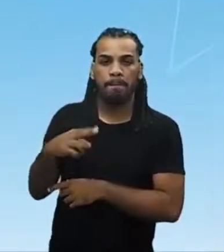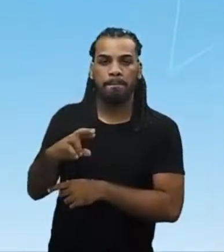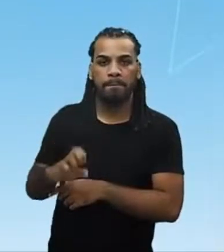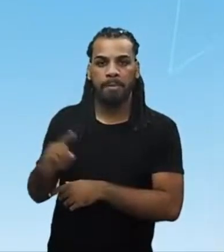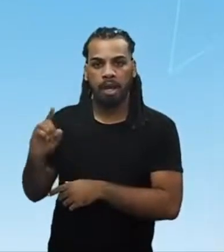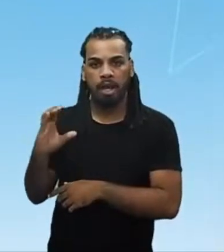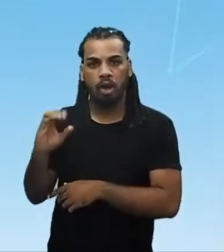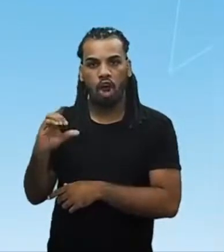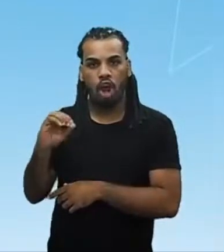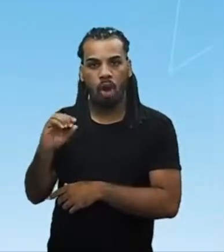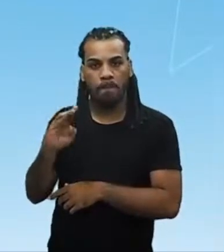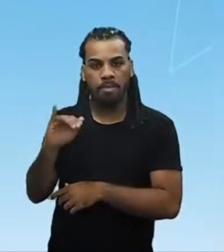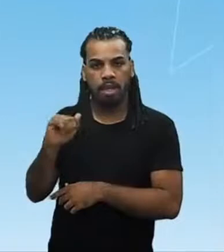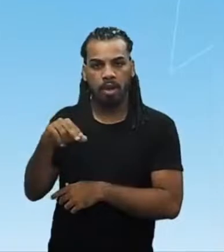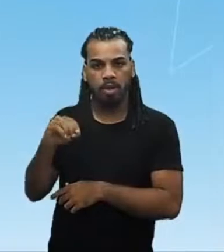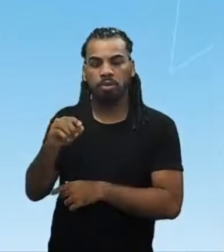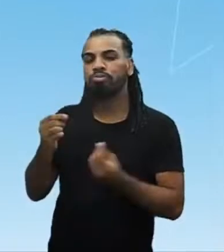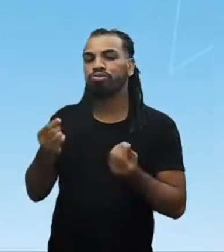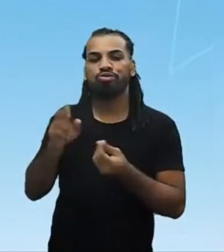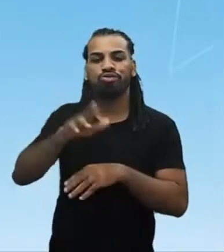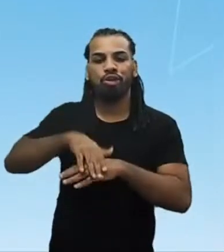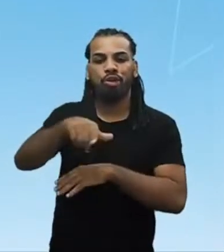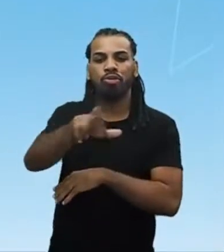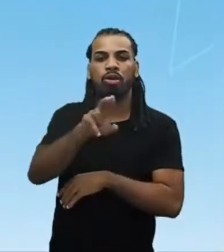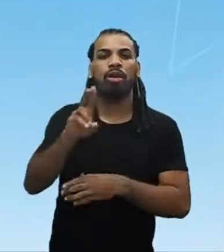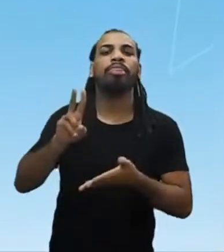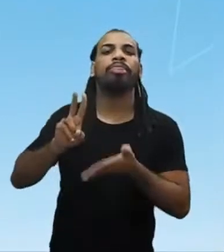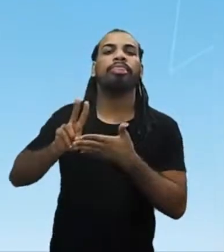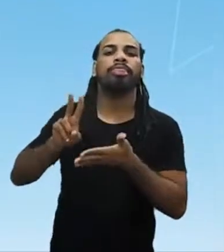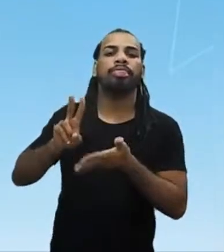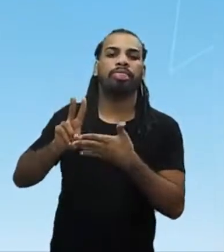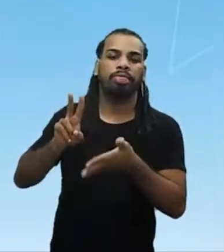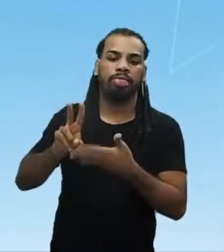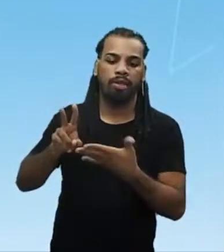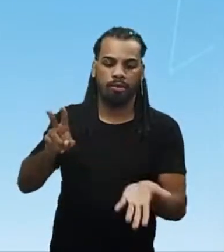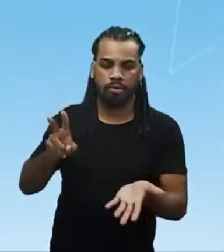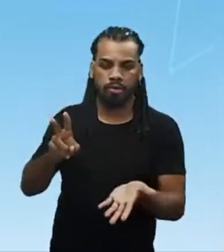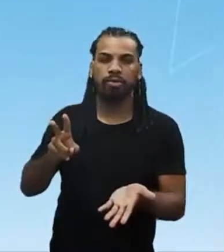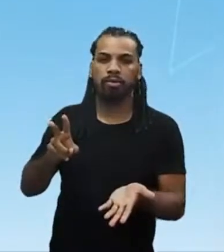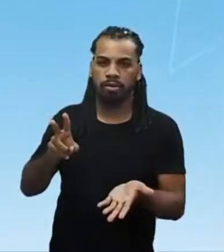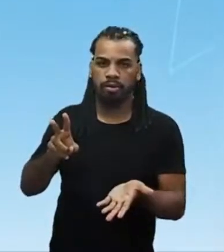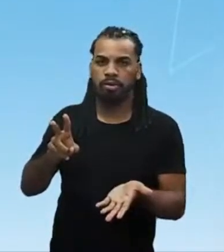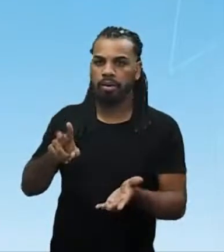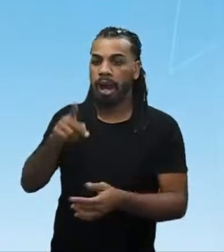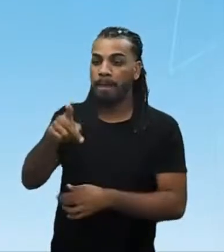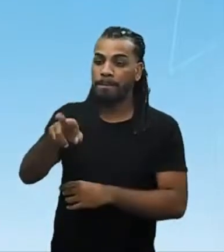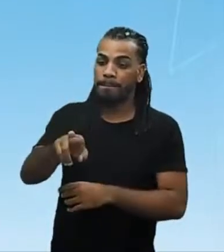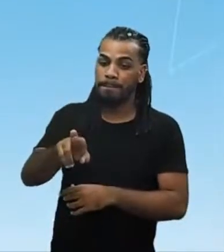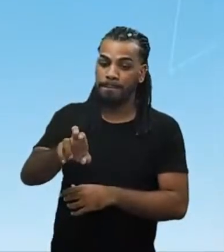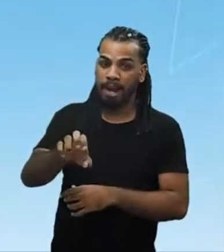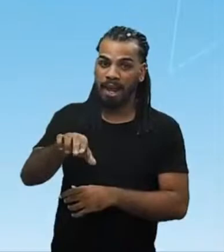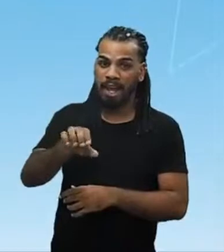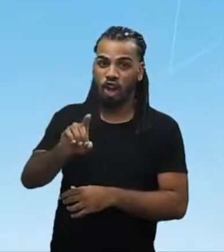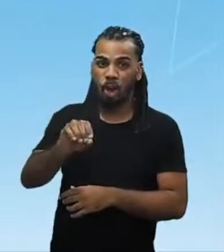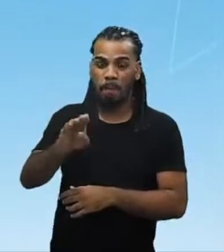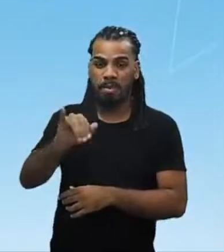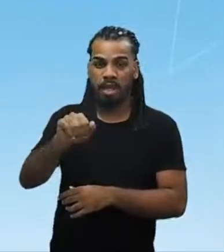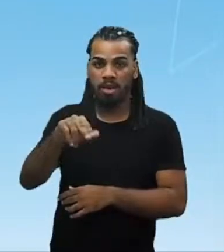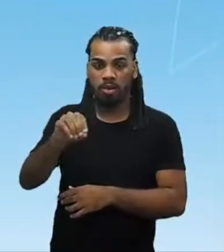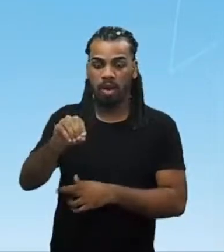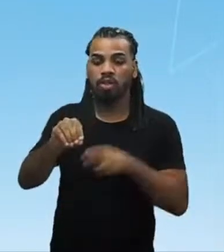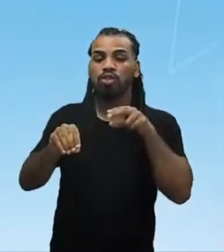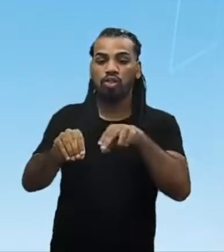índios. Chamar os povos que aqui habitavam, antes da chegada dos europeus, de índios, tá bem?